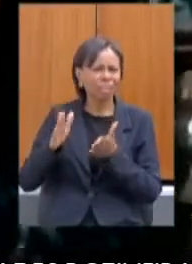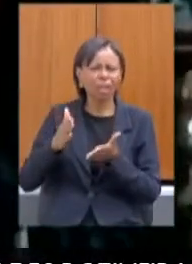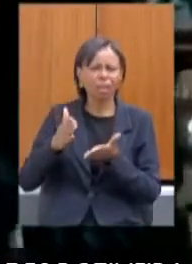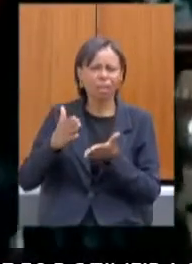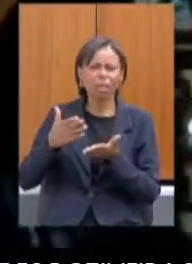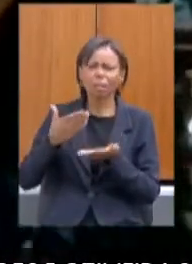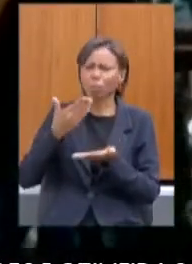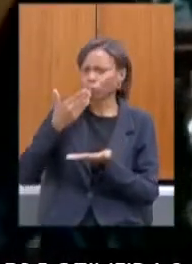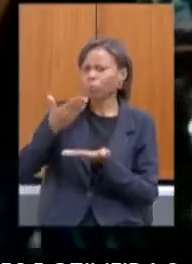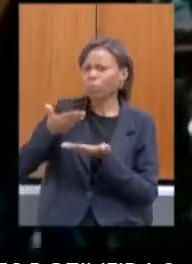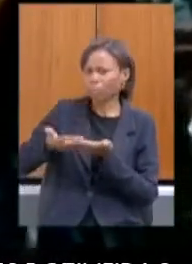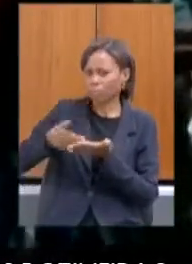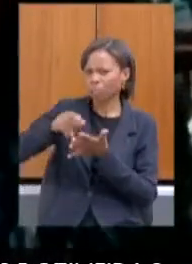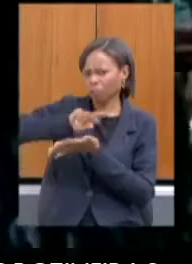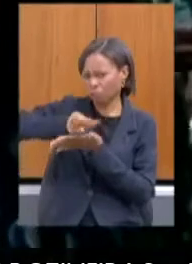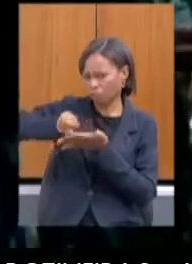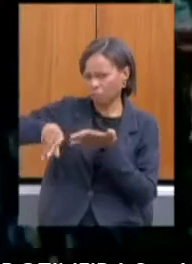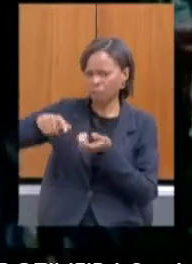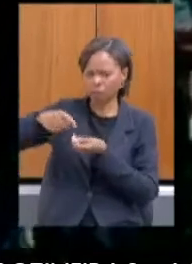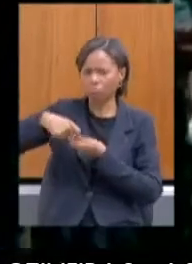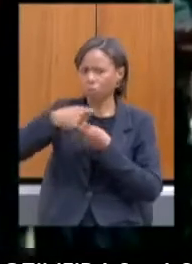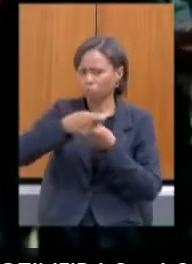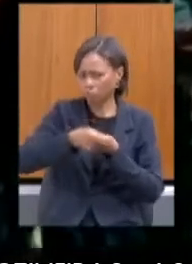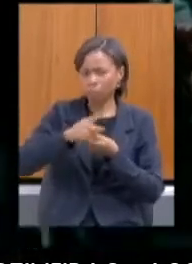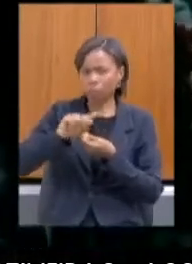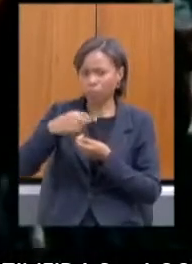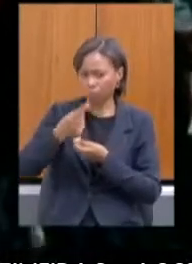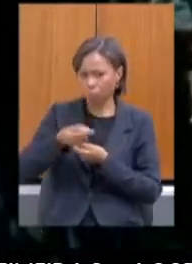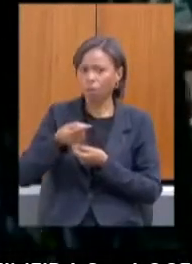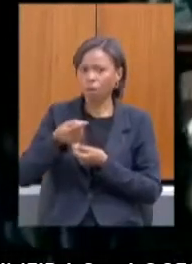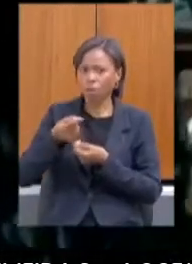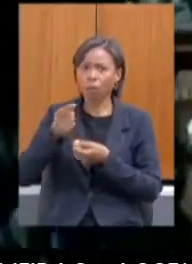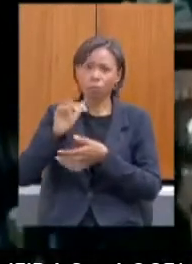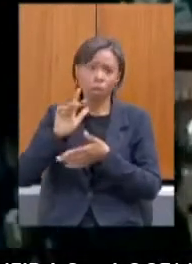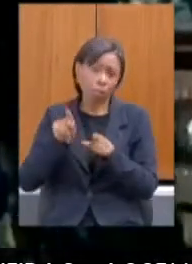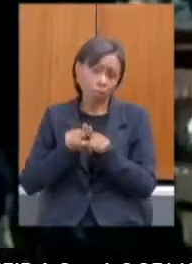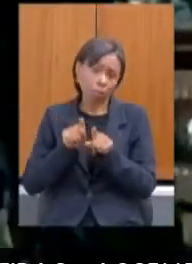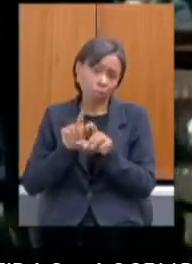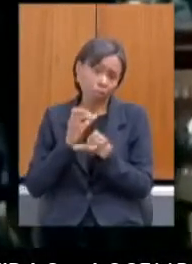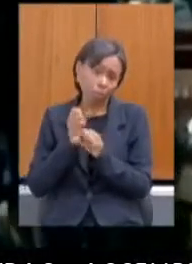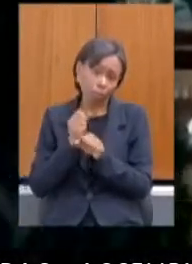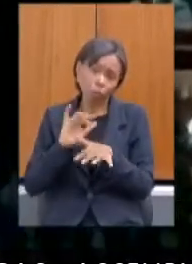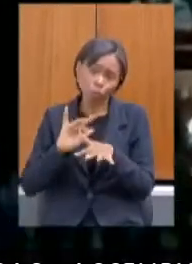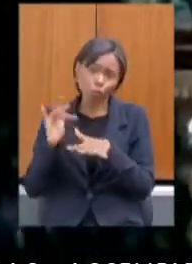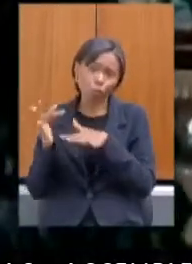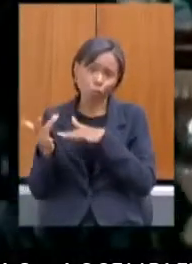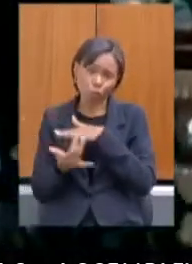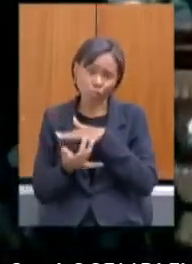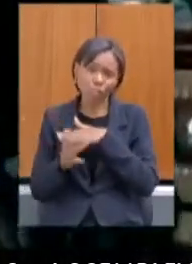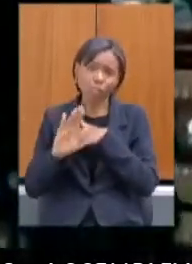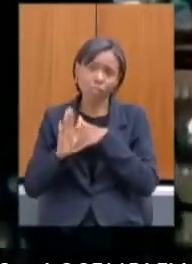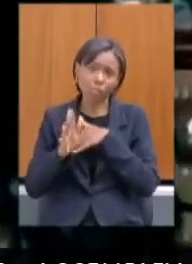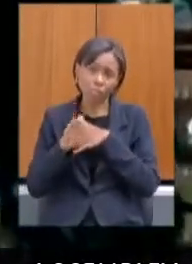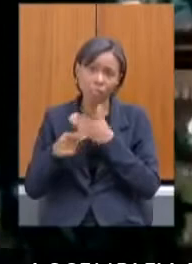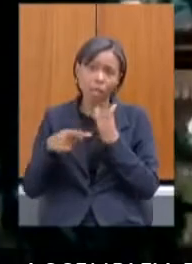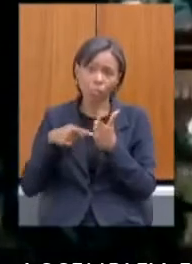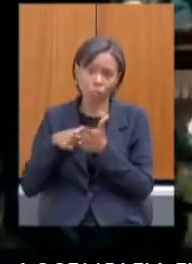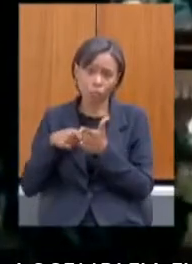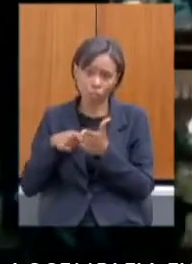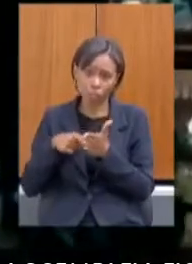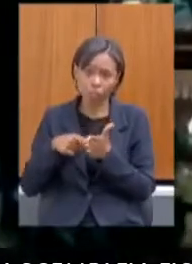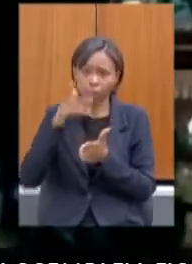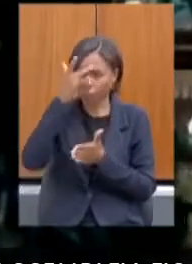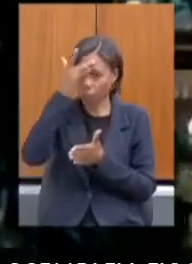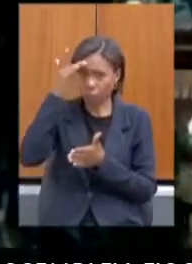a gente vai encaminhar para a senhora é porque a gente soube por redes sociais também que já está sendo indicada pessoas para compor o comitê